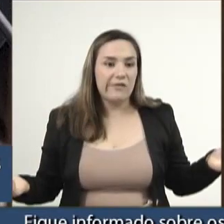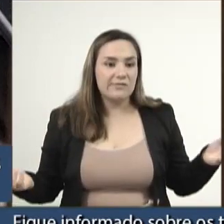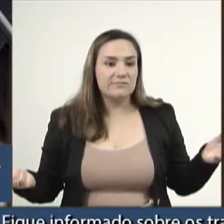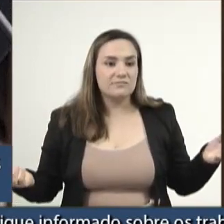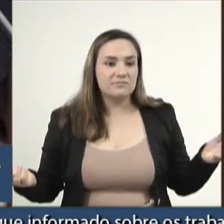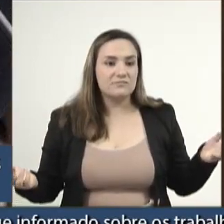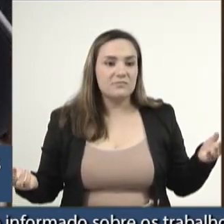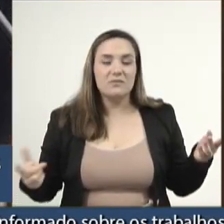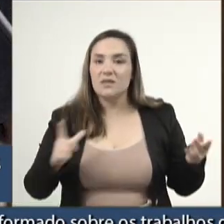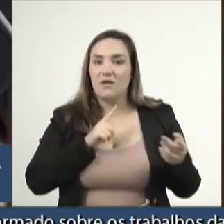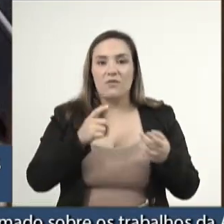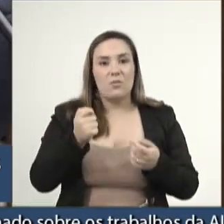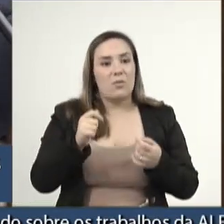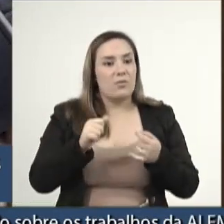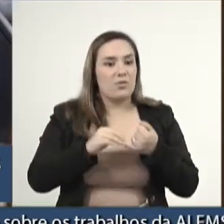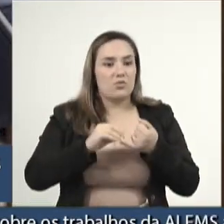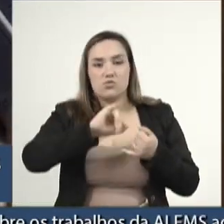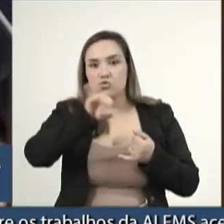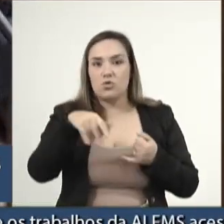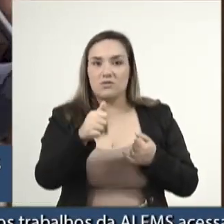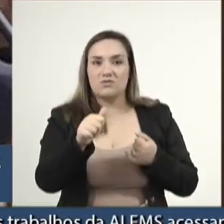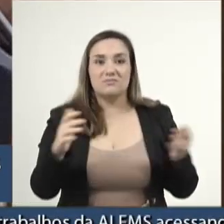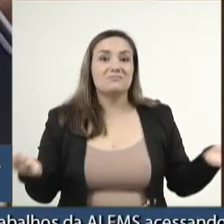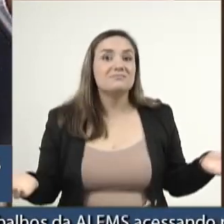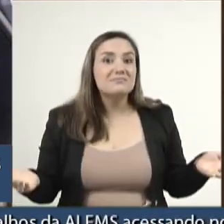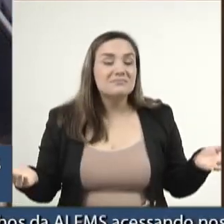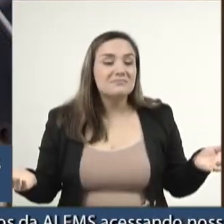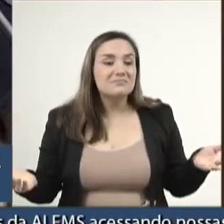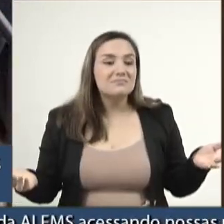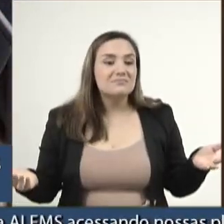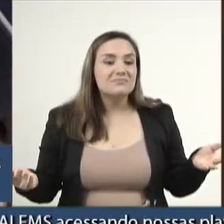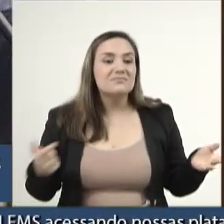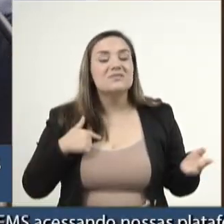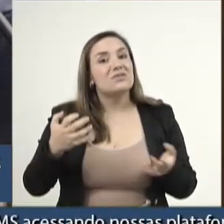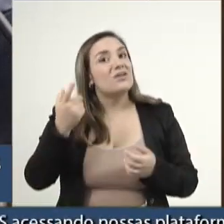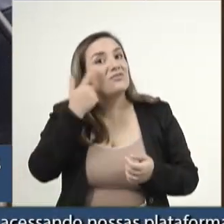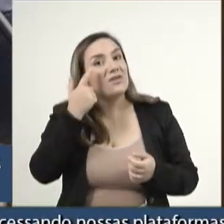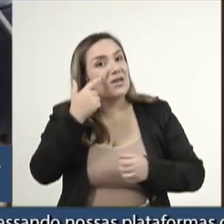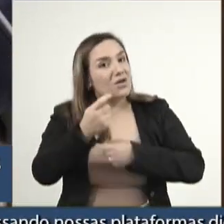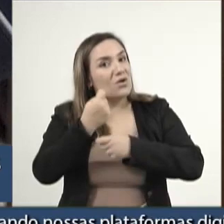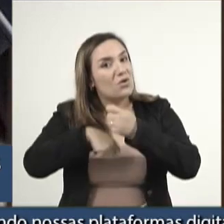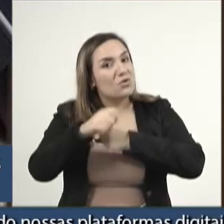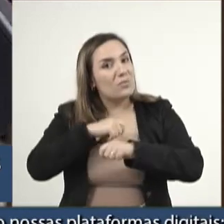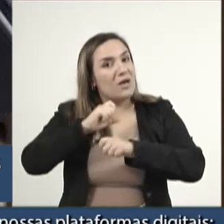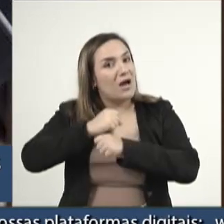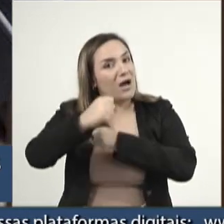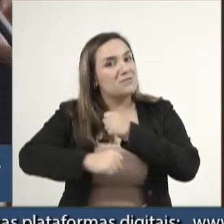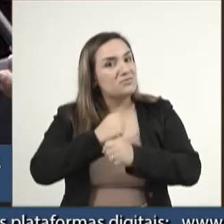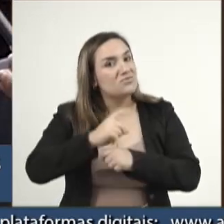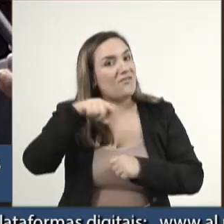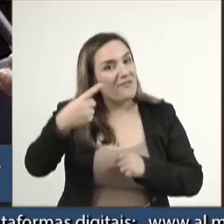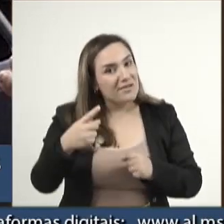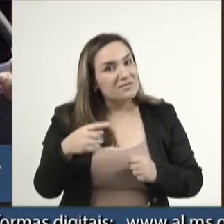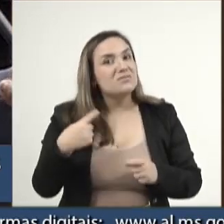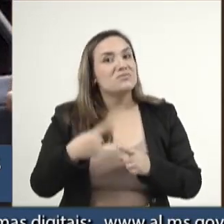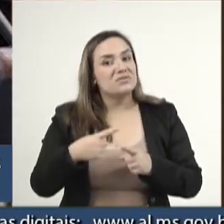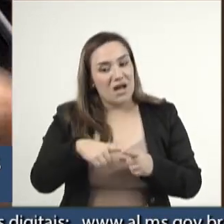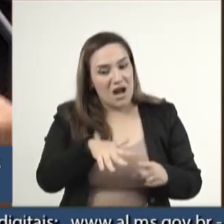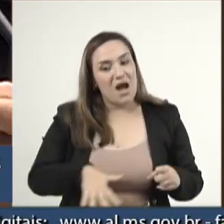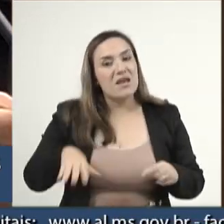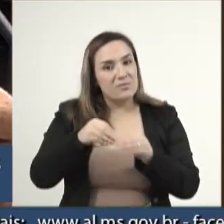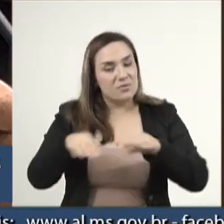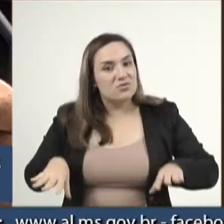sacos de soja por hectare, isso não paga o custo. Eu quero ver a economia o ano que vem, porque o setor prejudicado